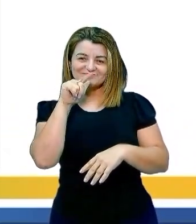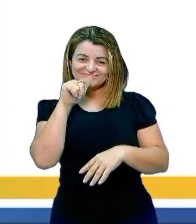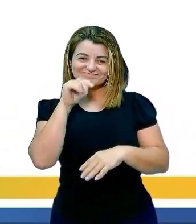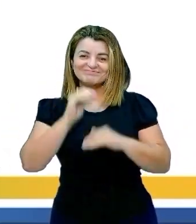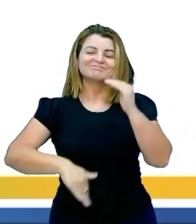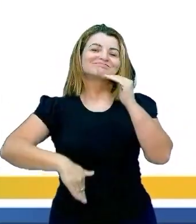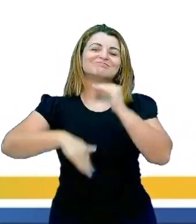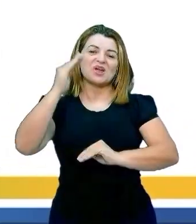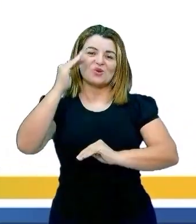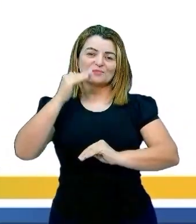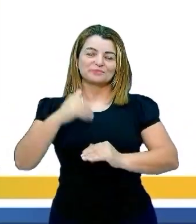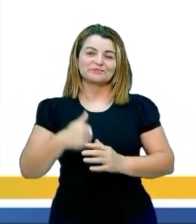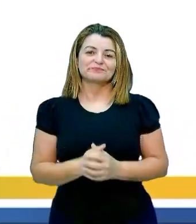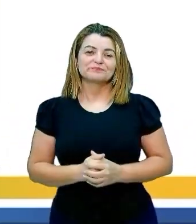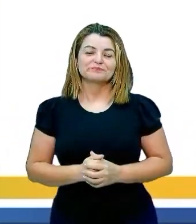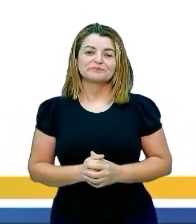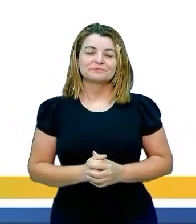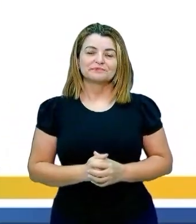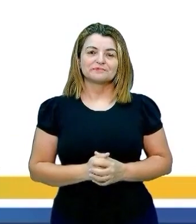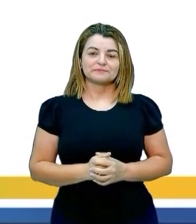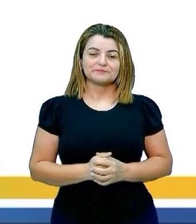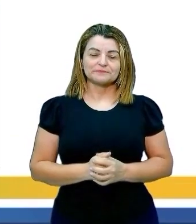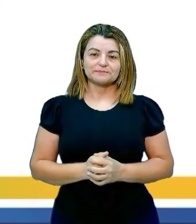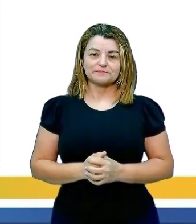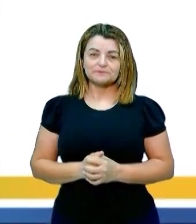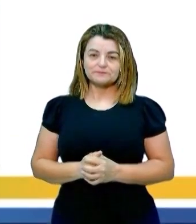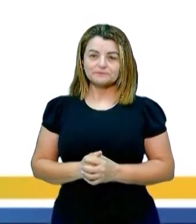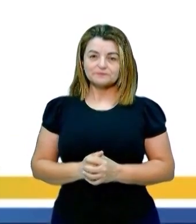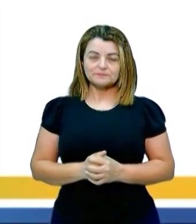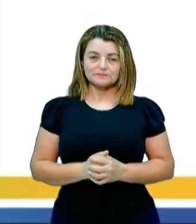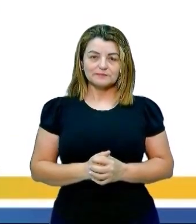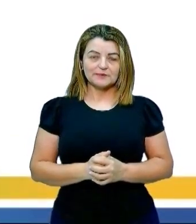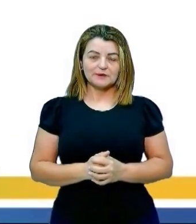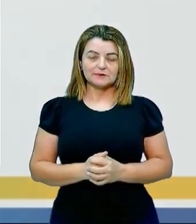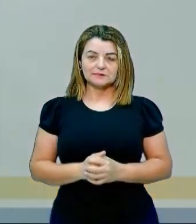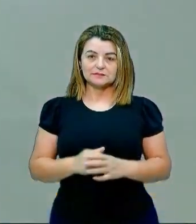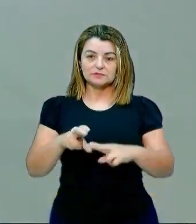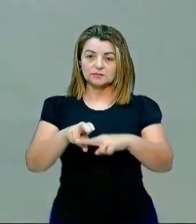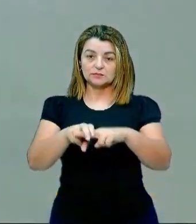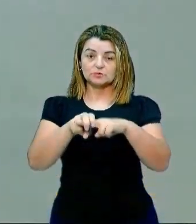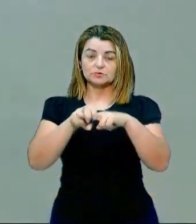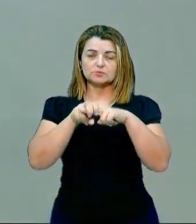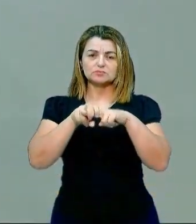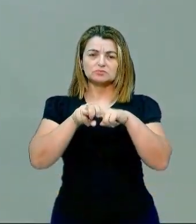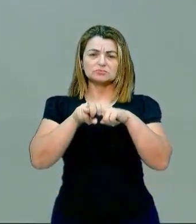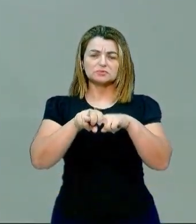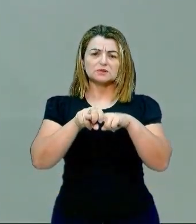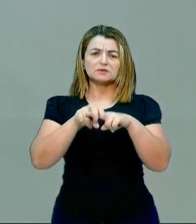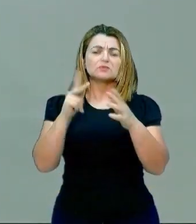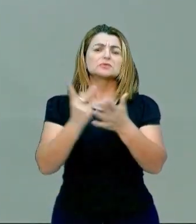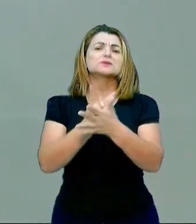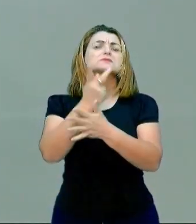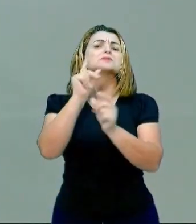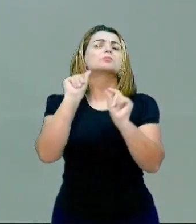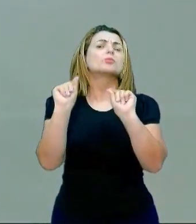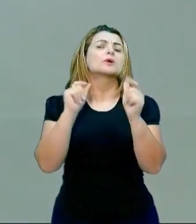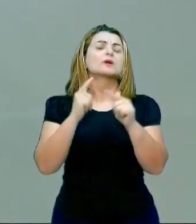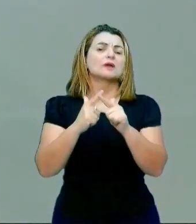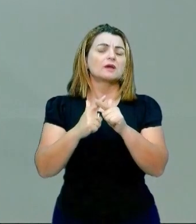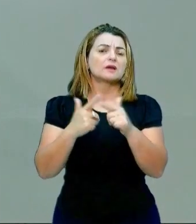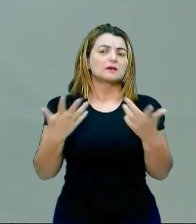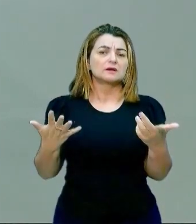qualquer outro tempo. Tá ok? Por causa de que isso aí tem acontecido?